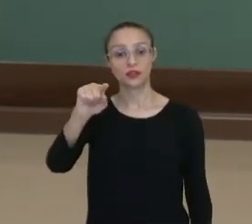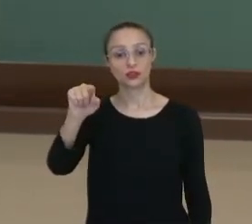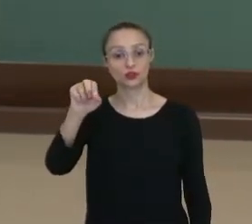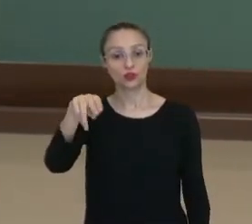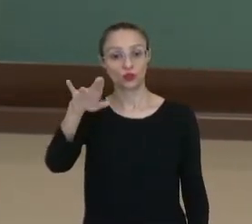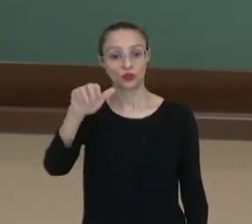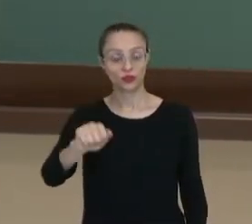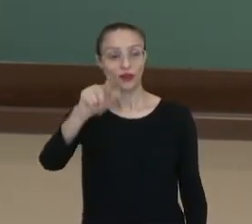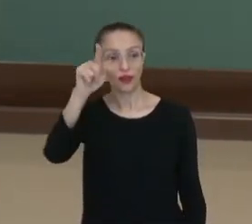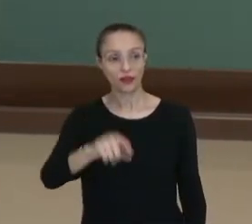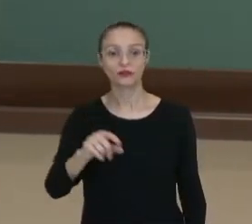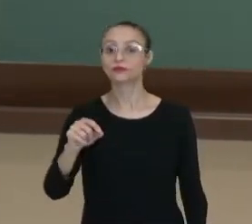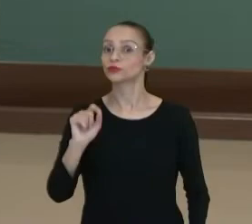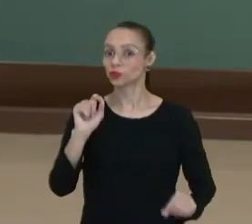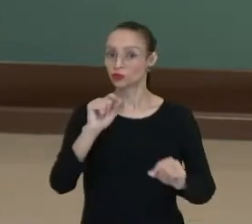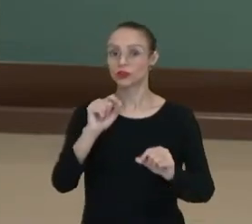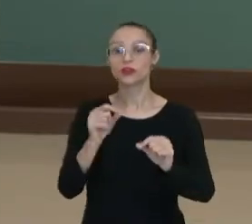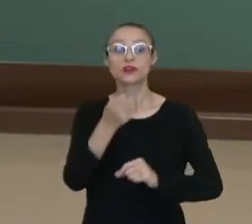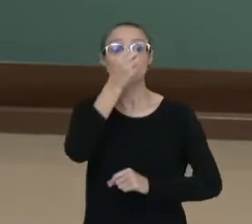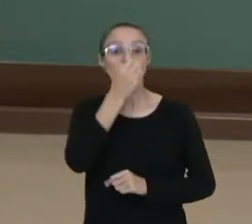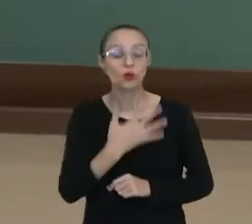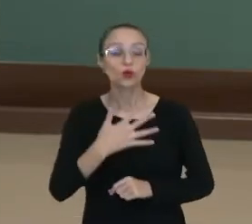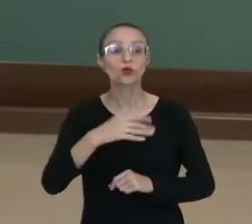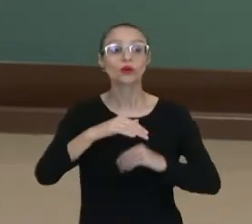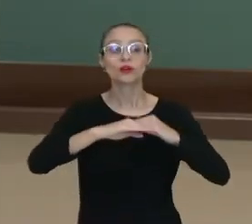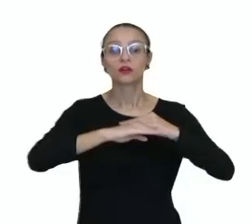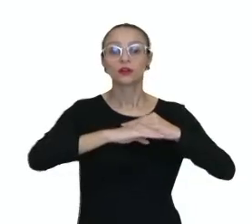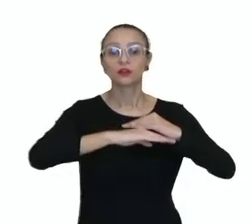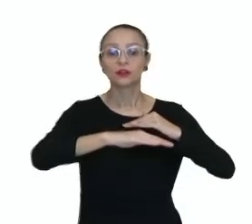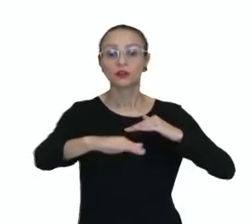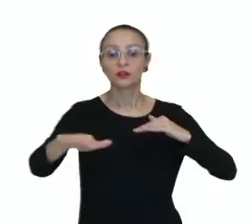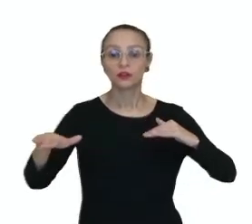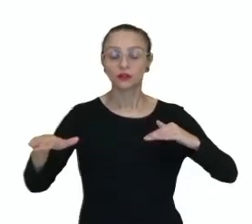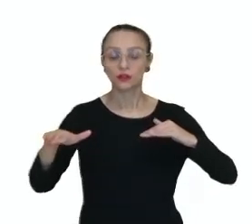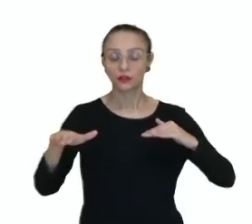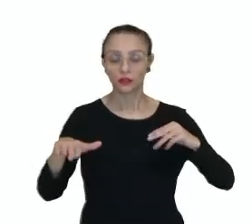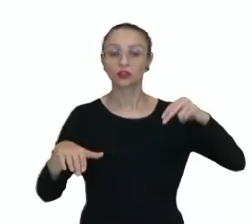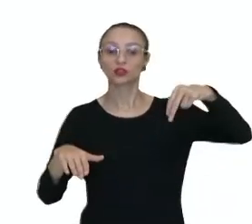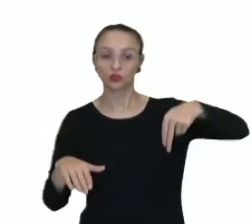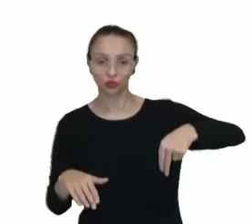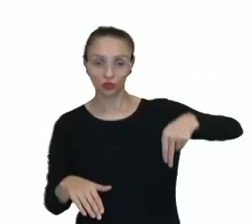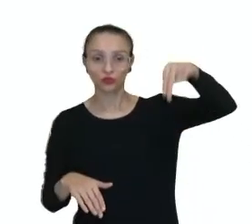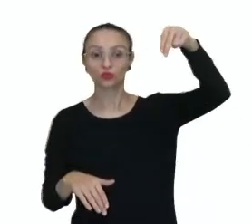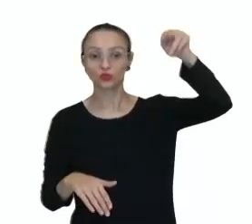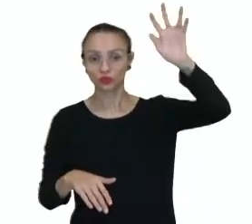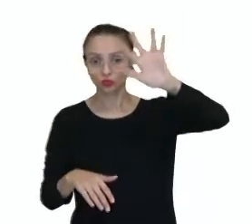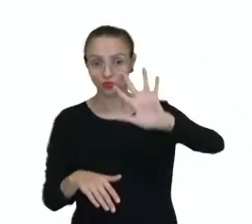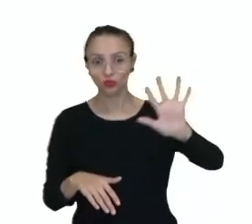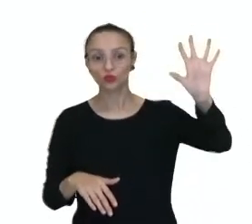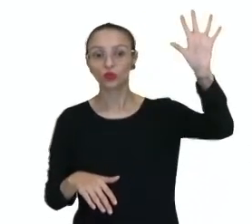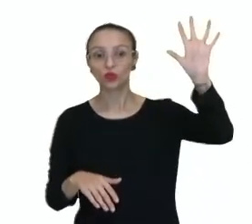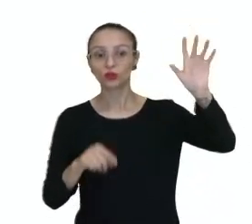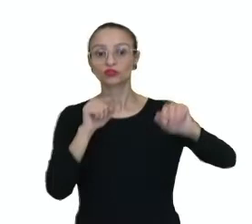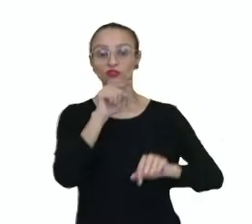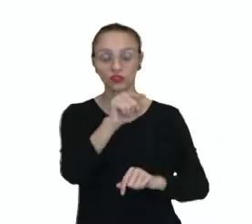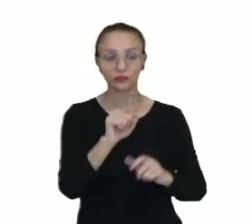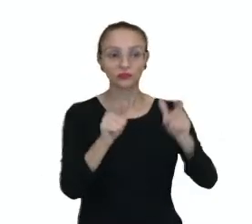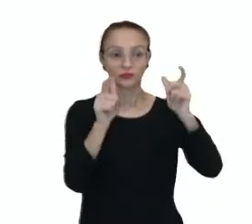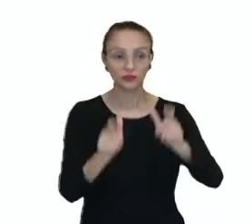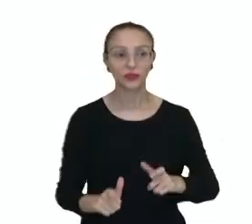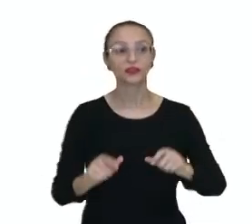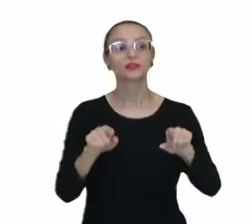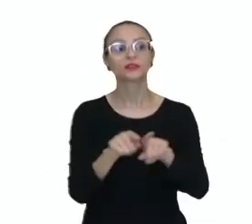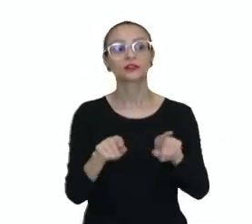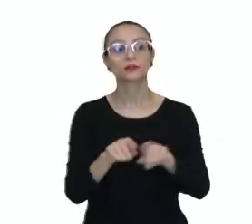característica ali de boa parte da porção norte do Brasil ocupada pela planície amazônica,